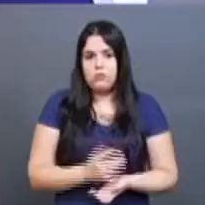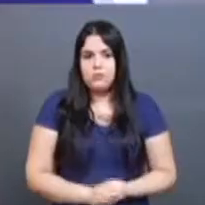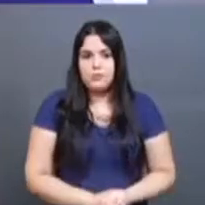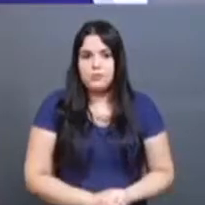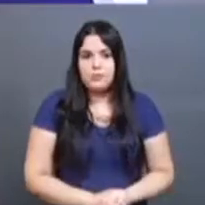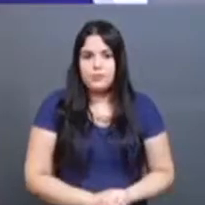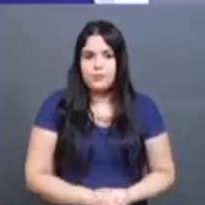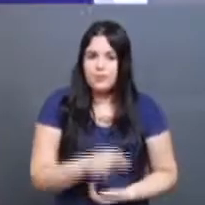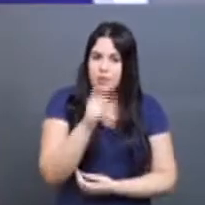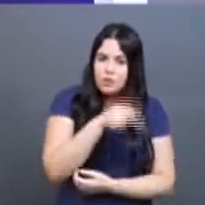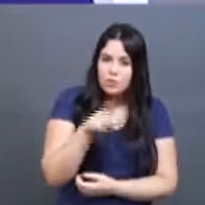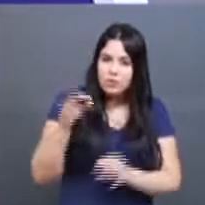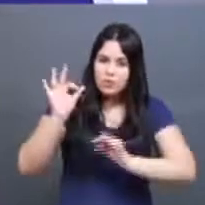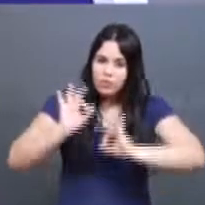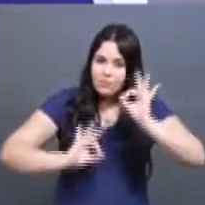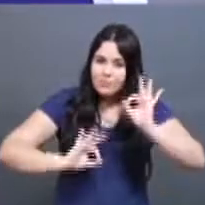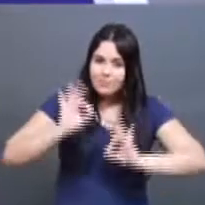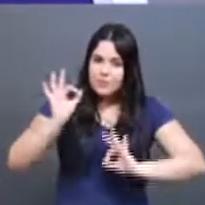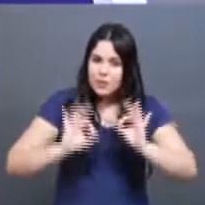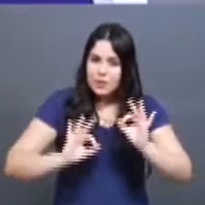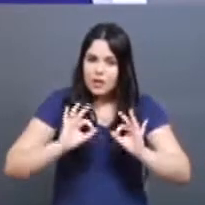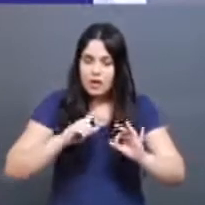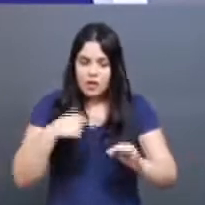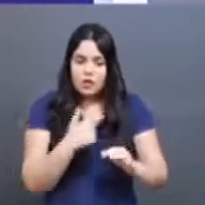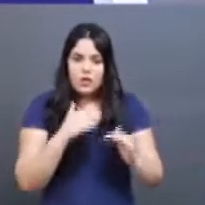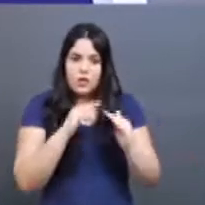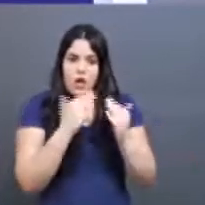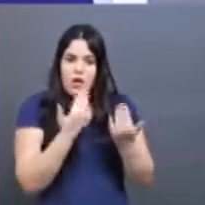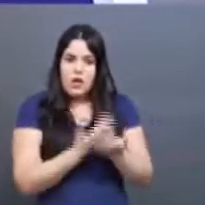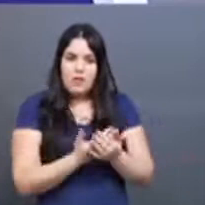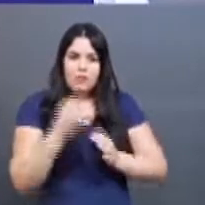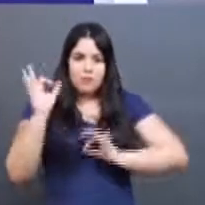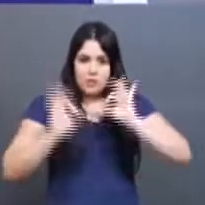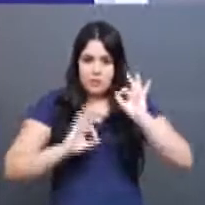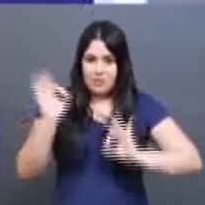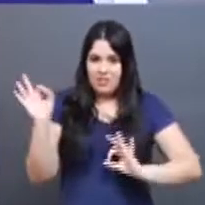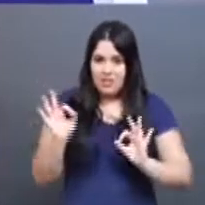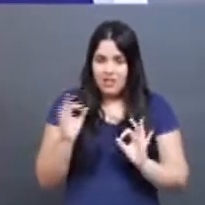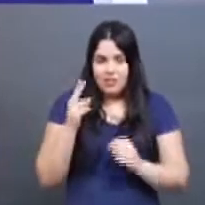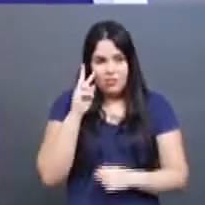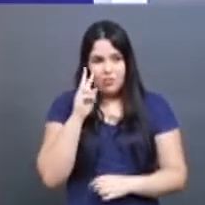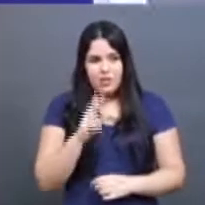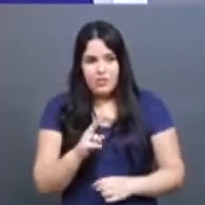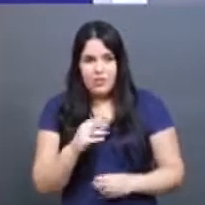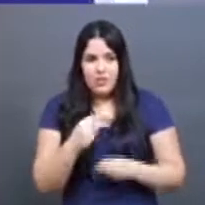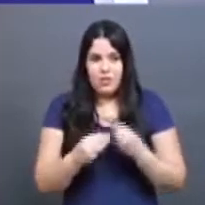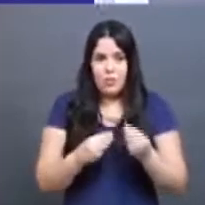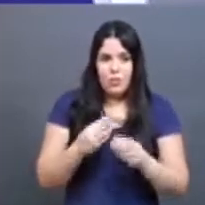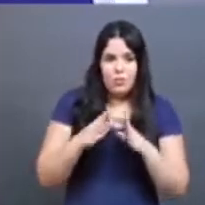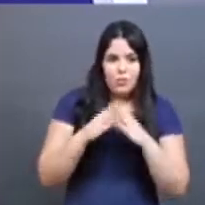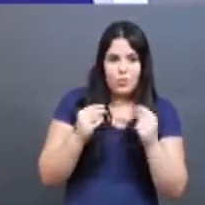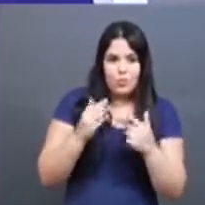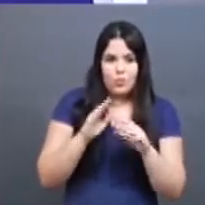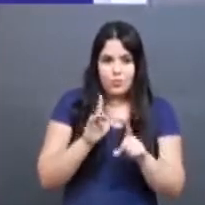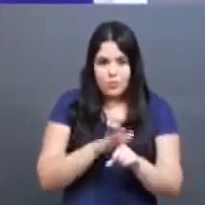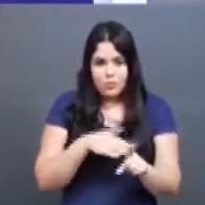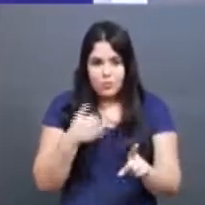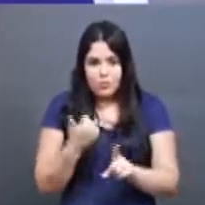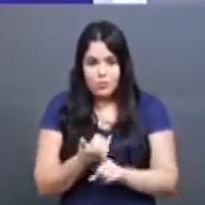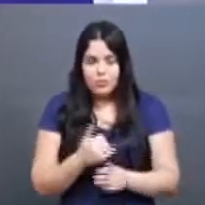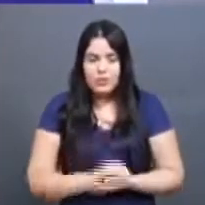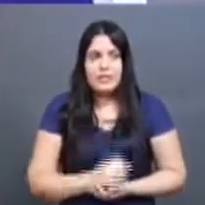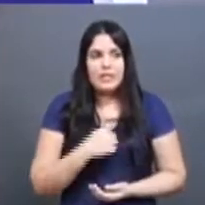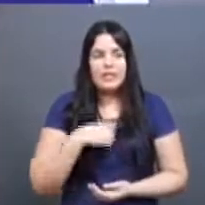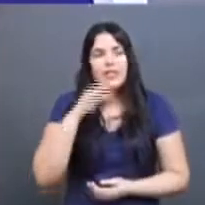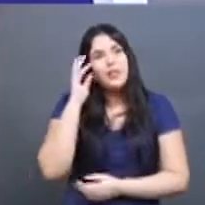professores estão preparados, as nossas escolas estão preparadas para esse tipo de coisa? Eu